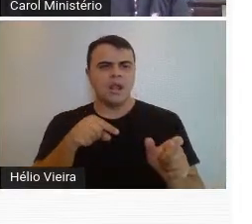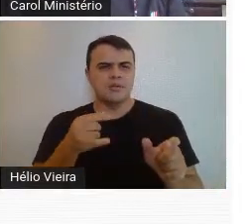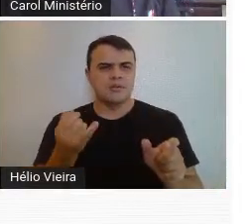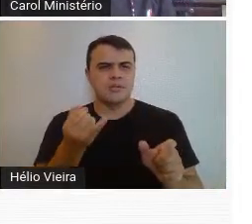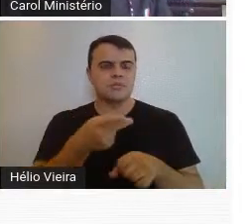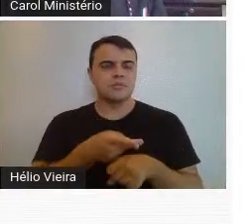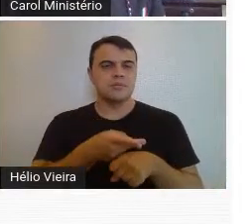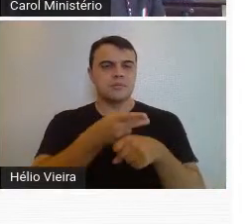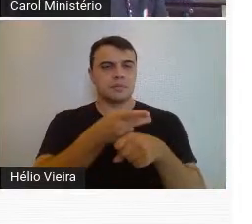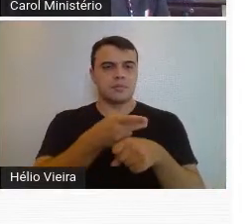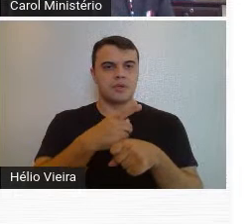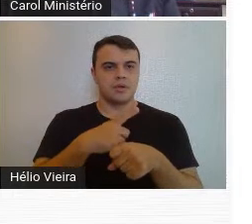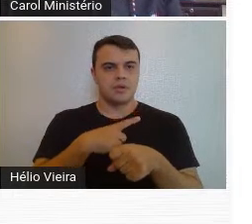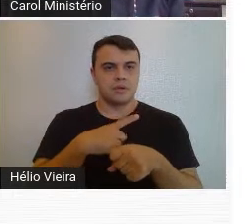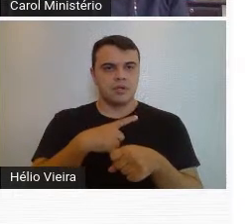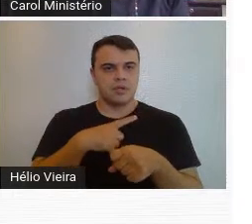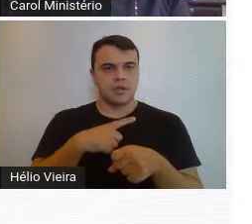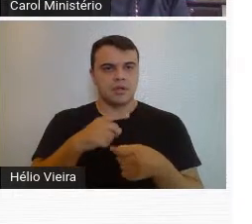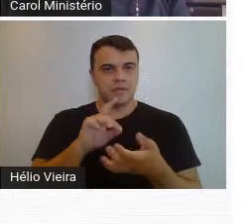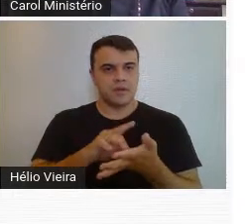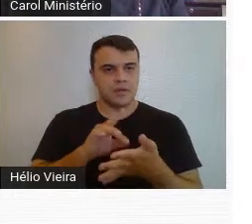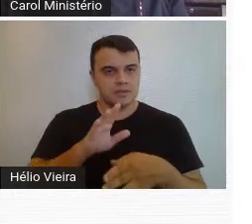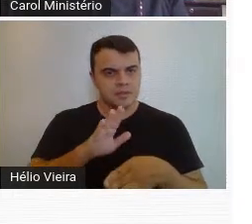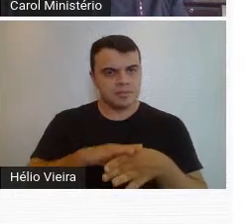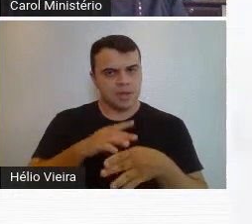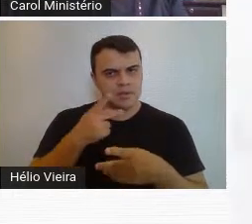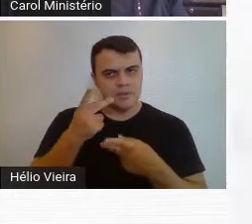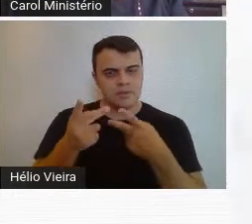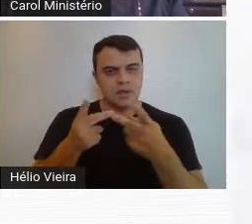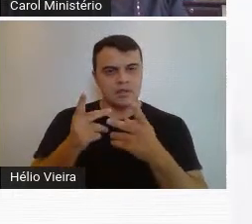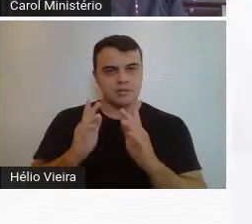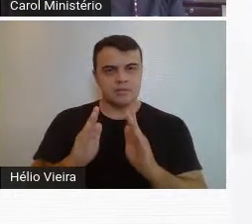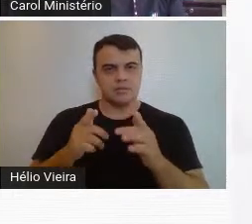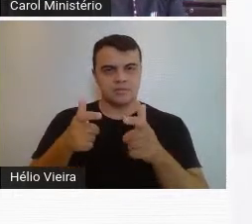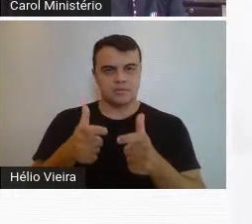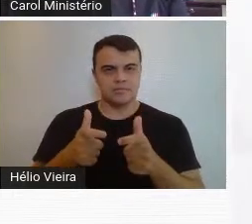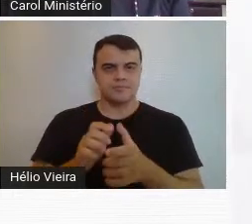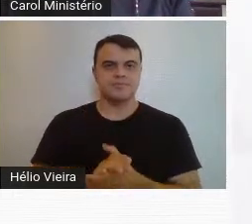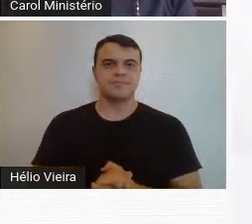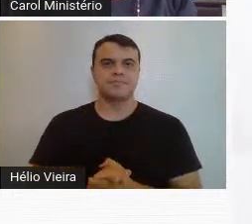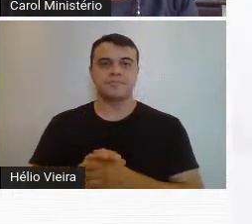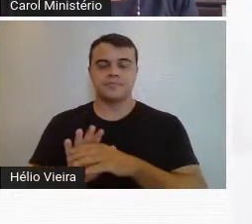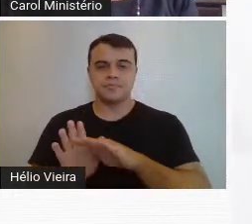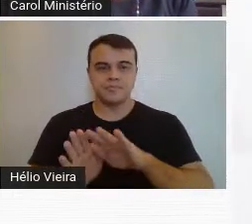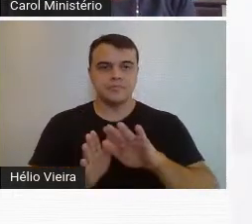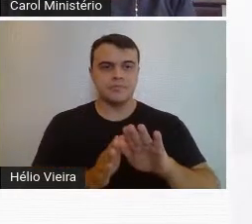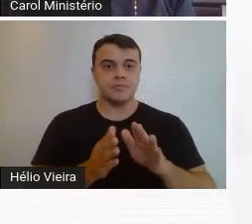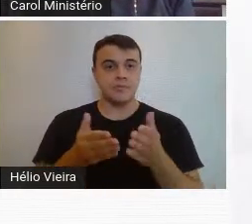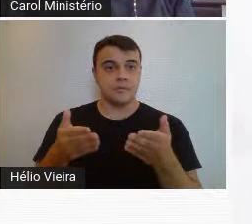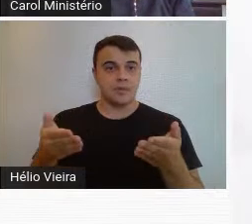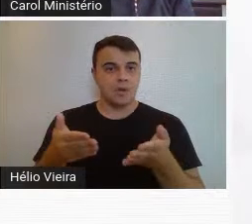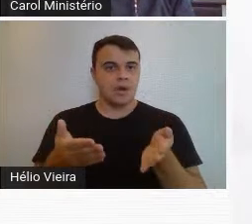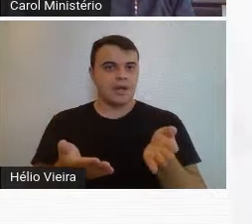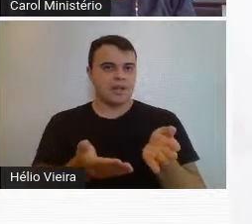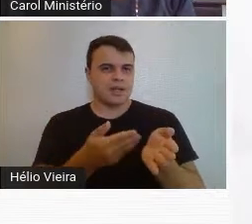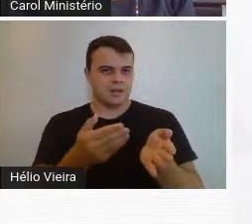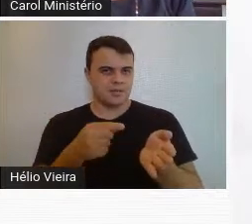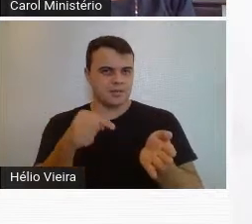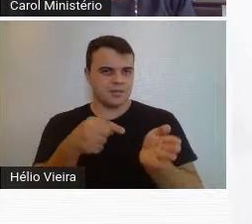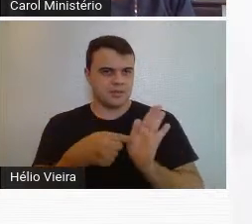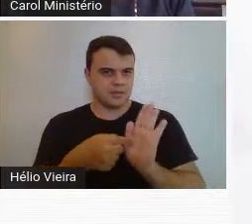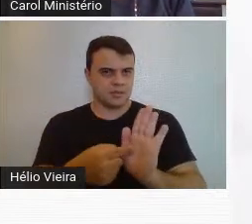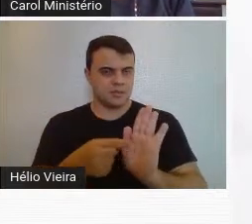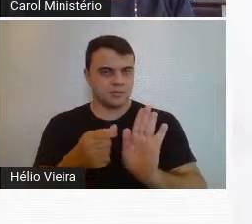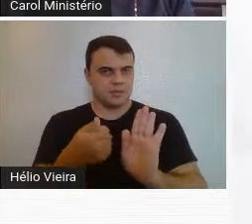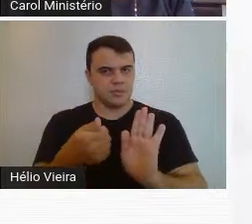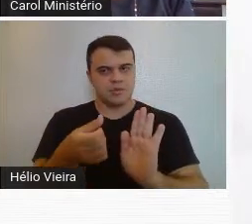premiado e as obras foram as mais comentadas do salão. Tá bom? Essa aí é a capa da exposição que